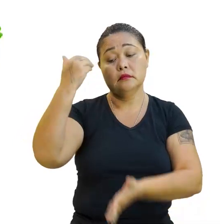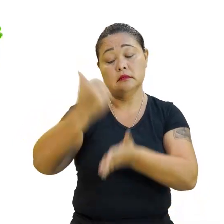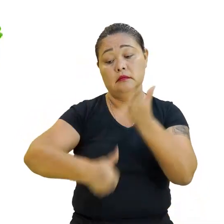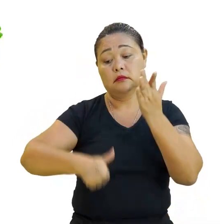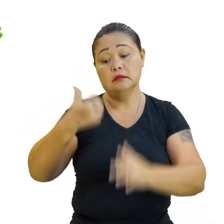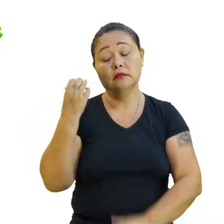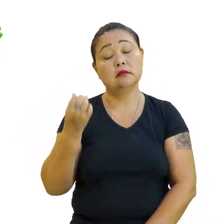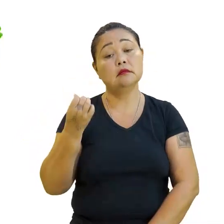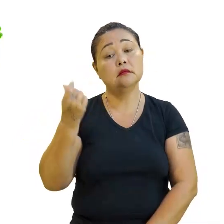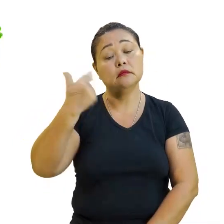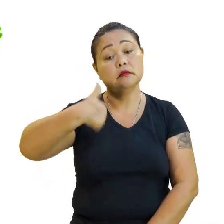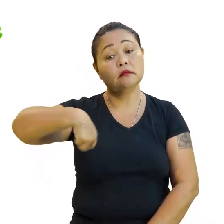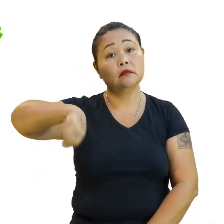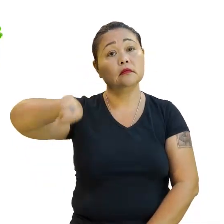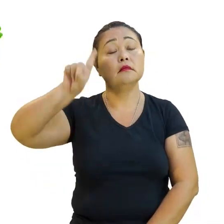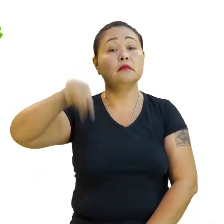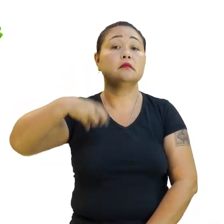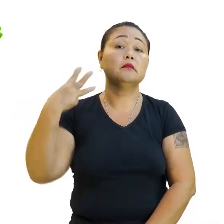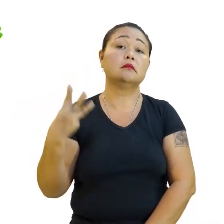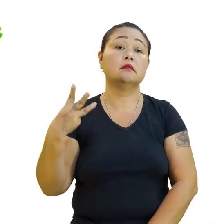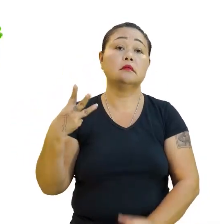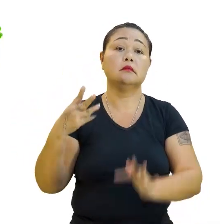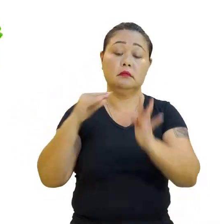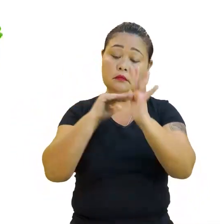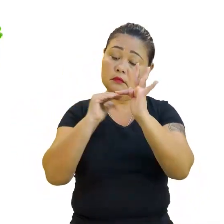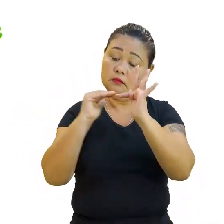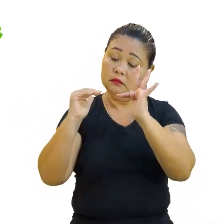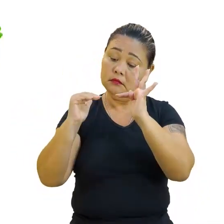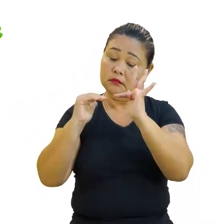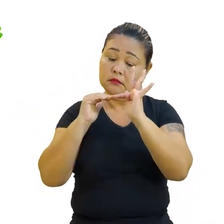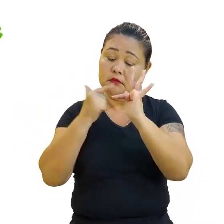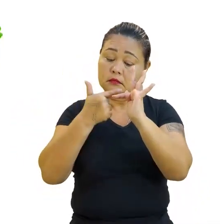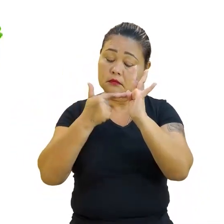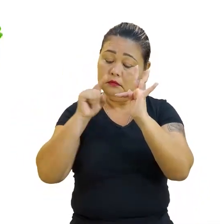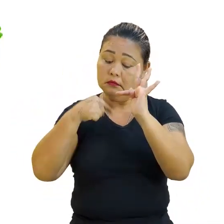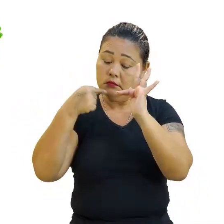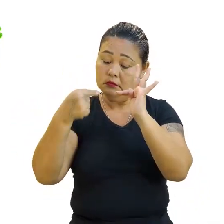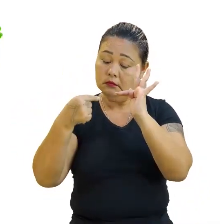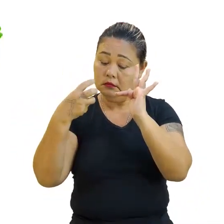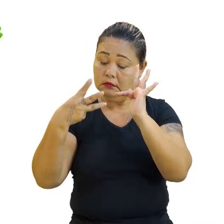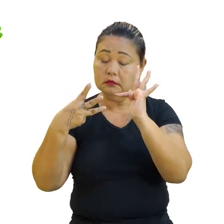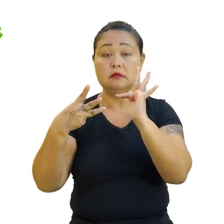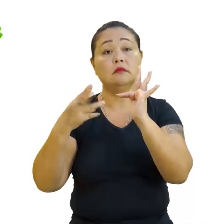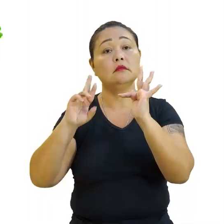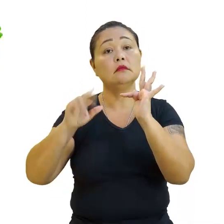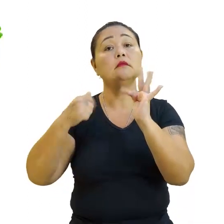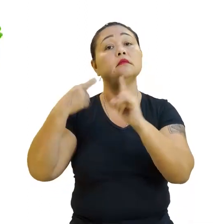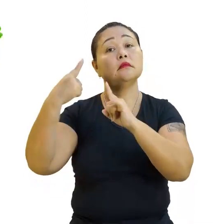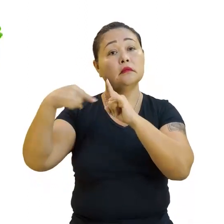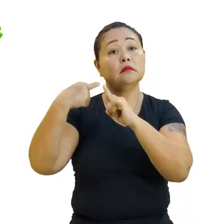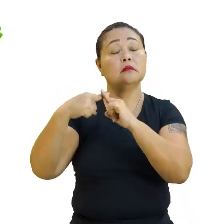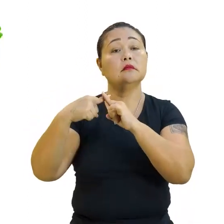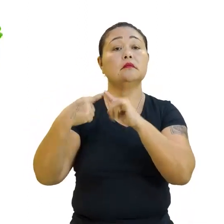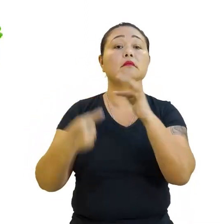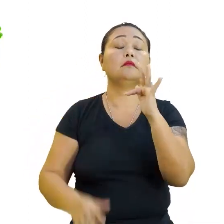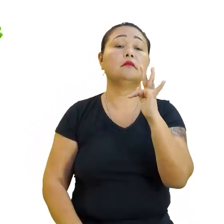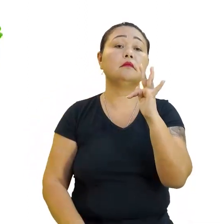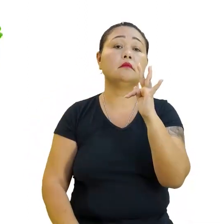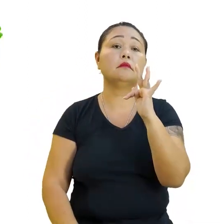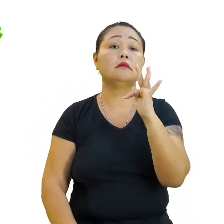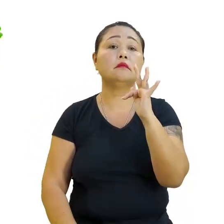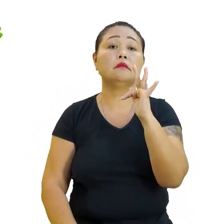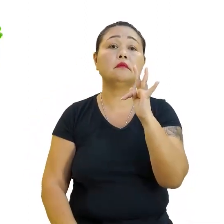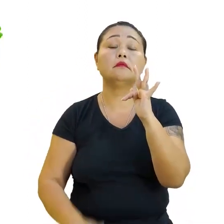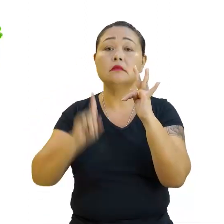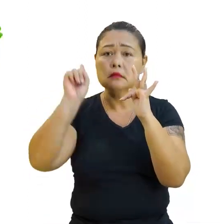9 menos 6? 3. 3. Positivo. Então, quer dizer, eu peguei um valor maior do que 2 e achei um resultado positivo. Isso, peguei o 3 aqui, por exemplo, né? Agora vamos